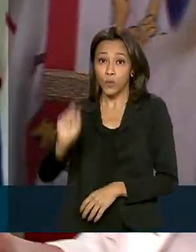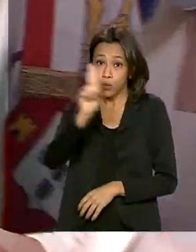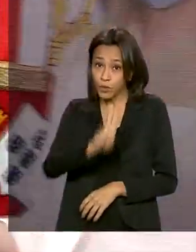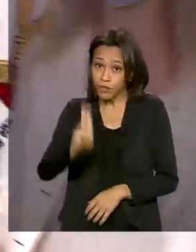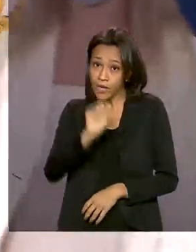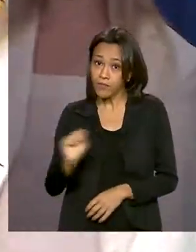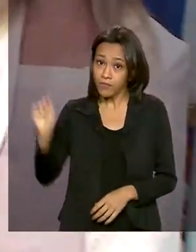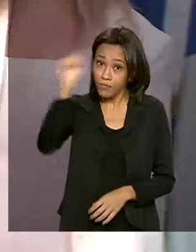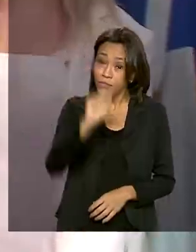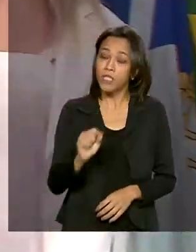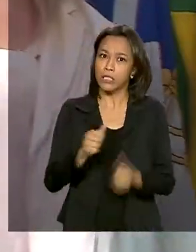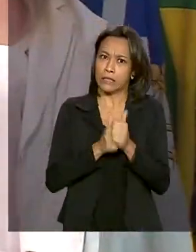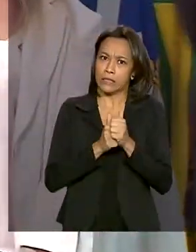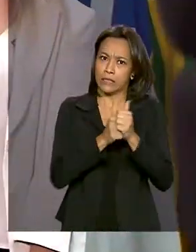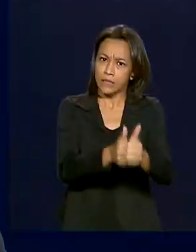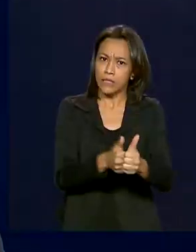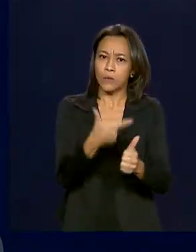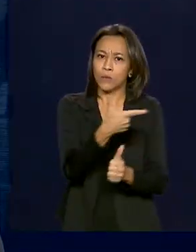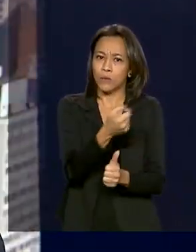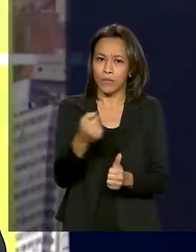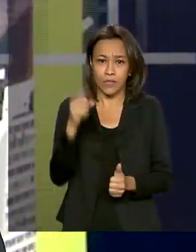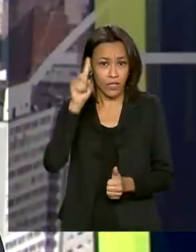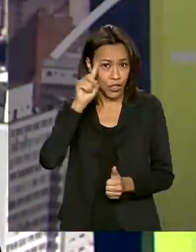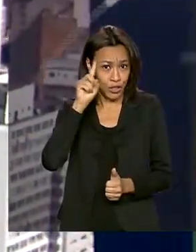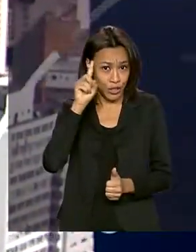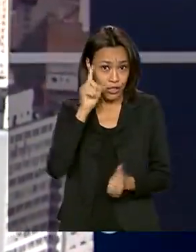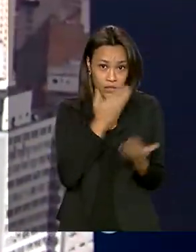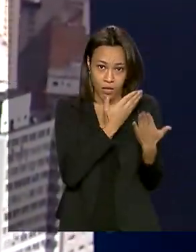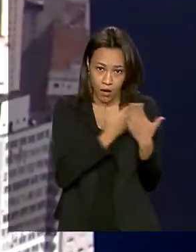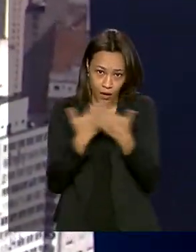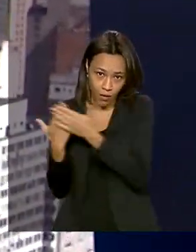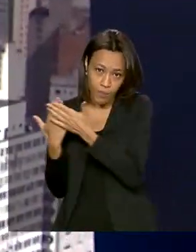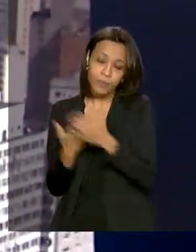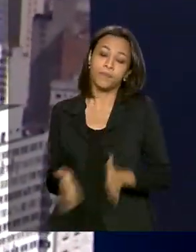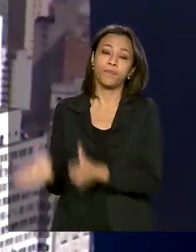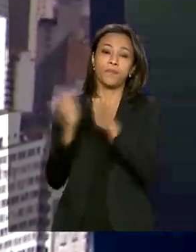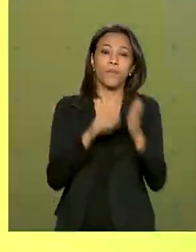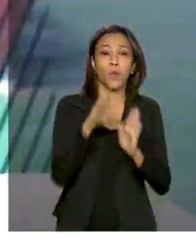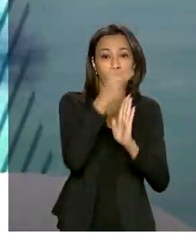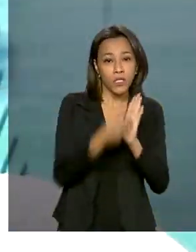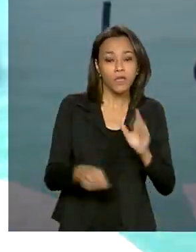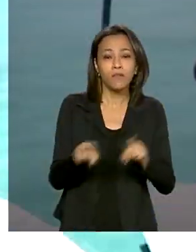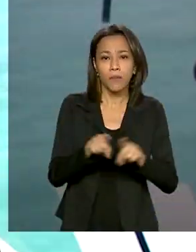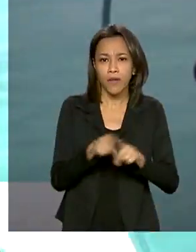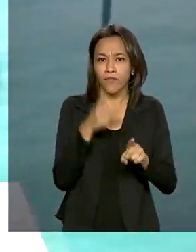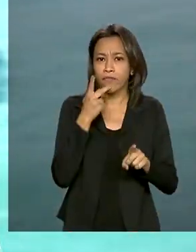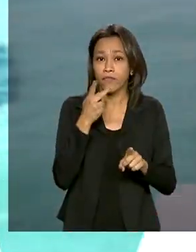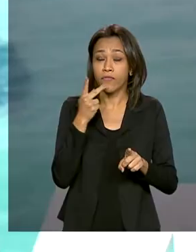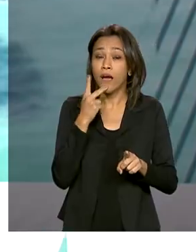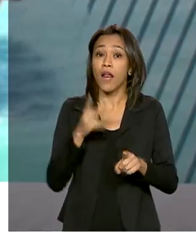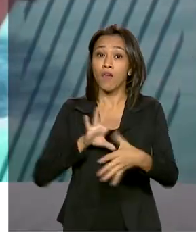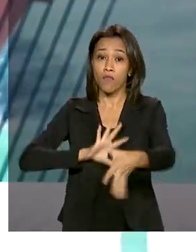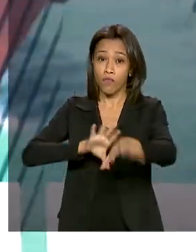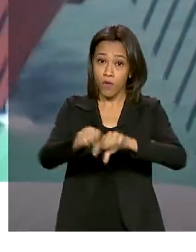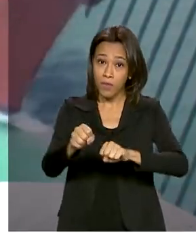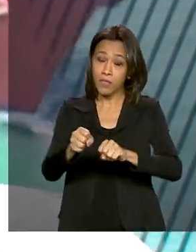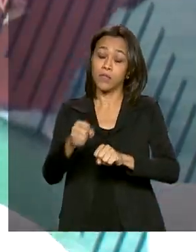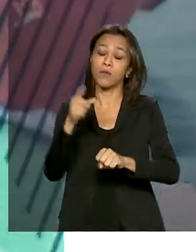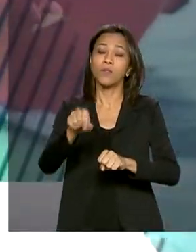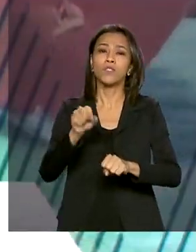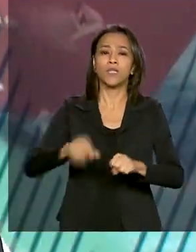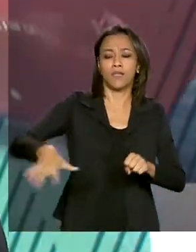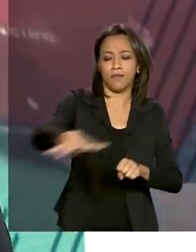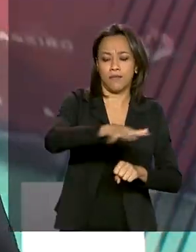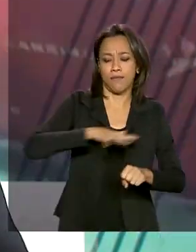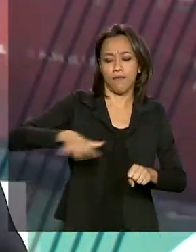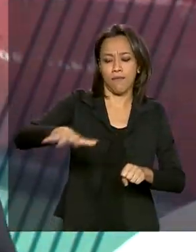cumprir os 200 dias letivos. O projeto também autoriza a antecipação da conclusão de cursos específicos na área de